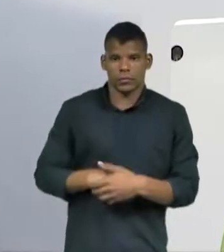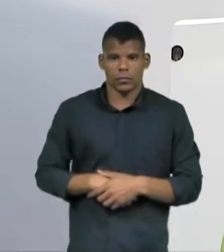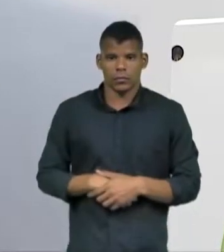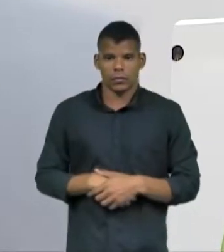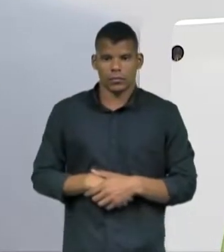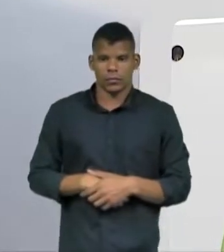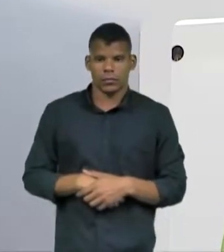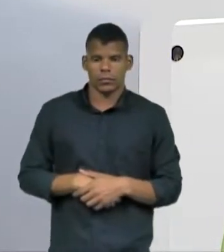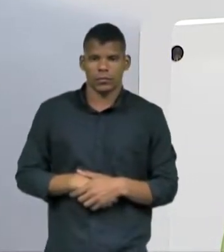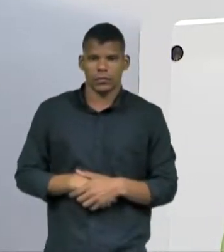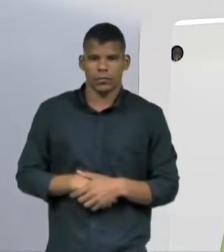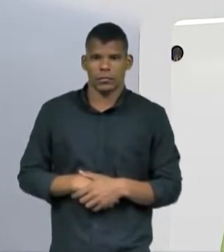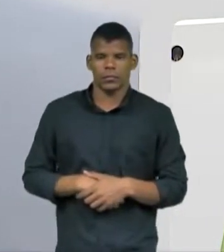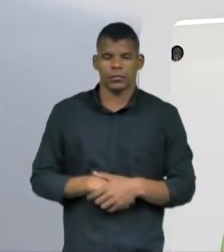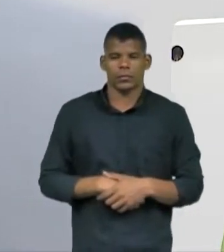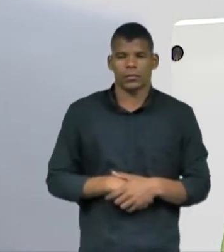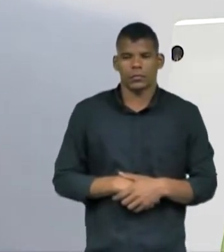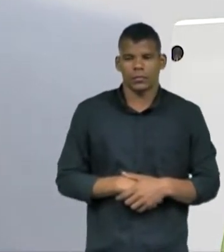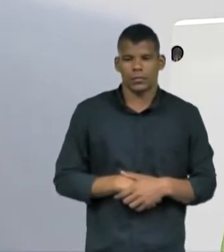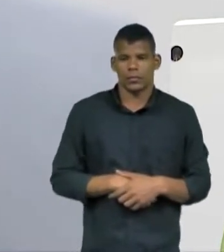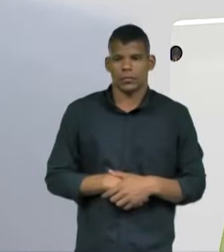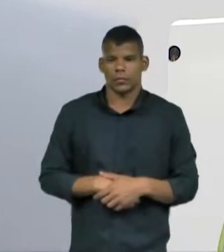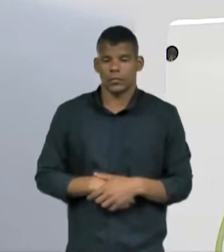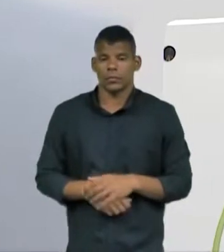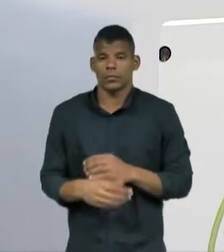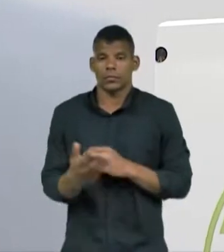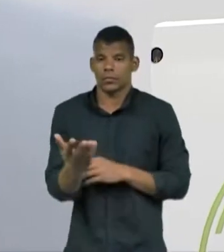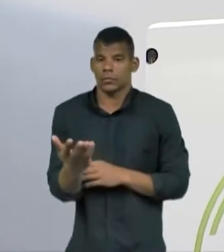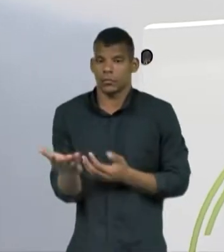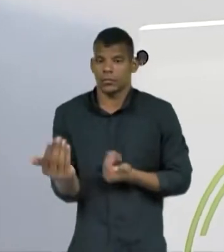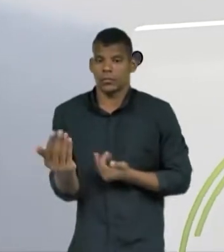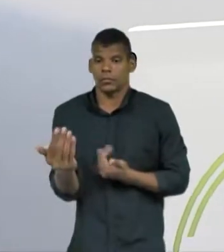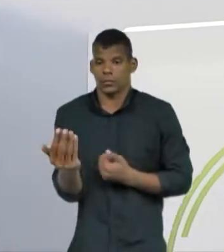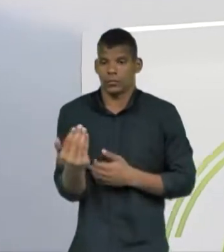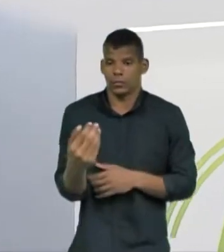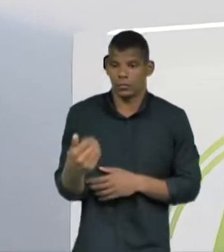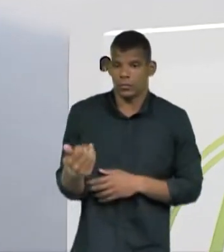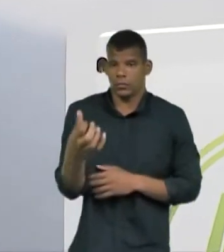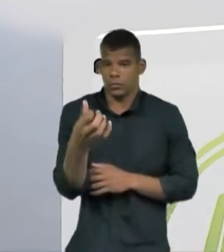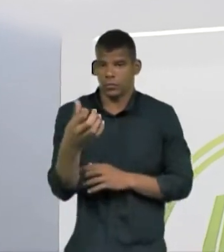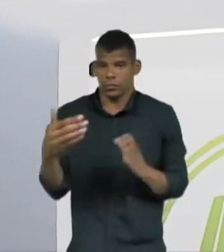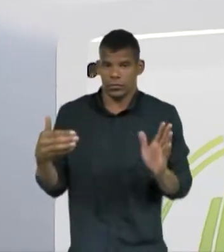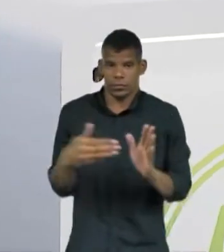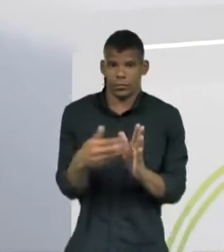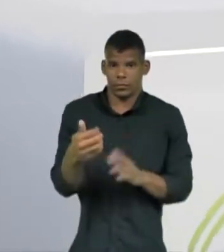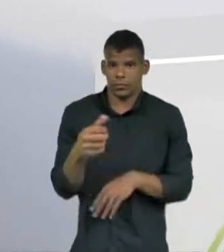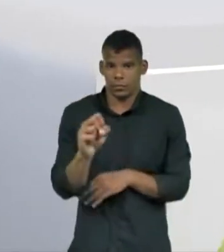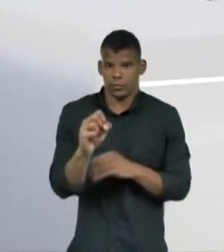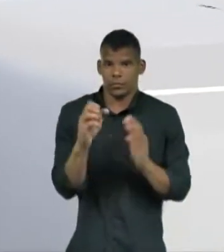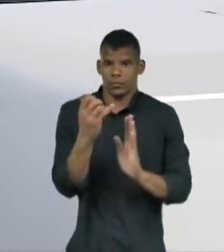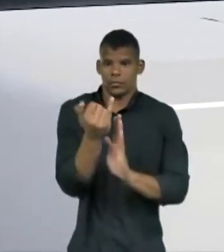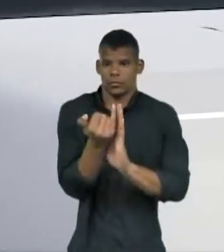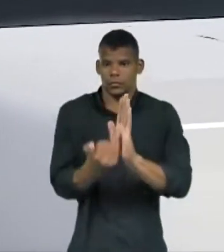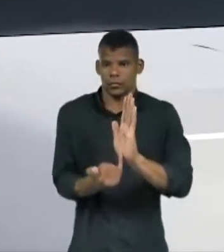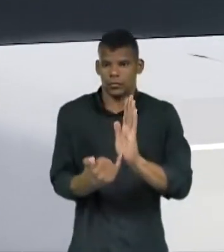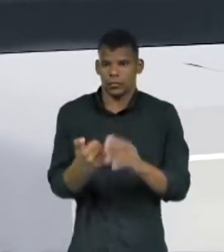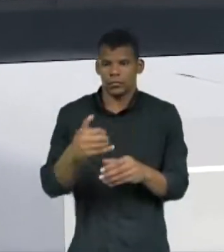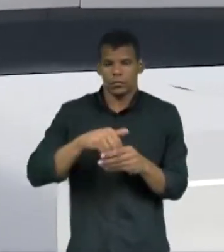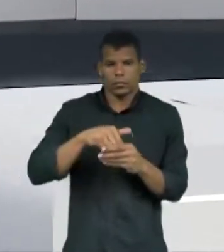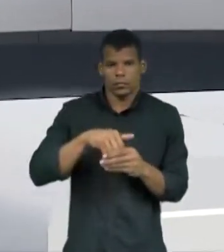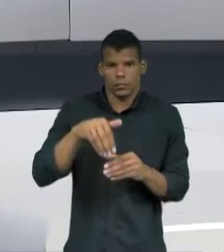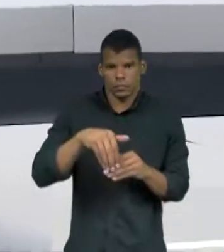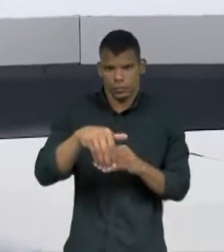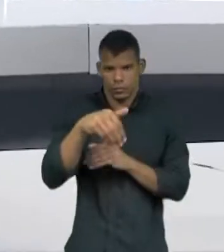O número de jovens entre 16 e 18 anos cadastrados para as eleições deste ano bateu